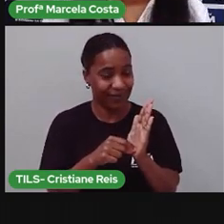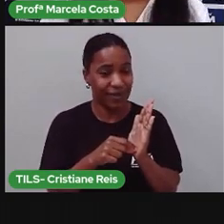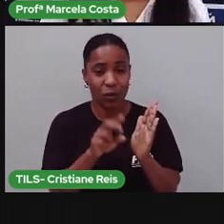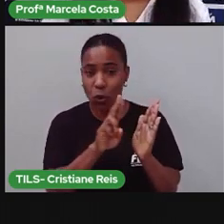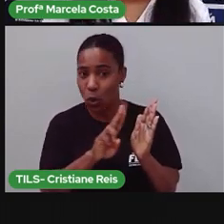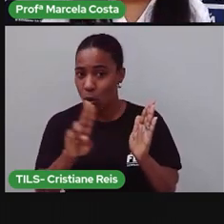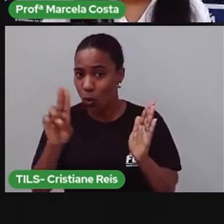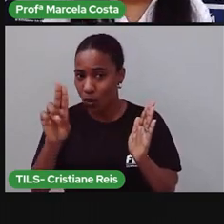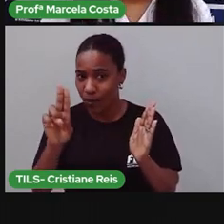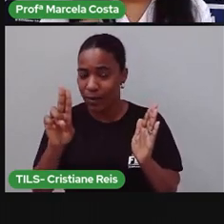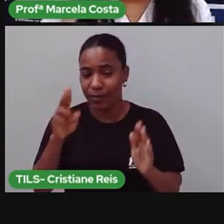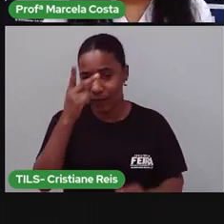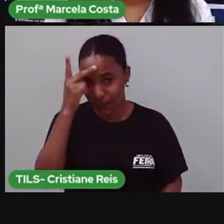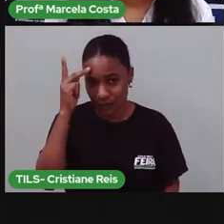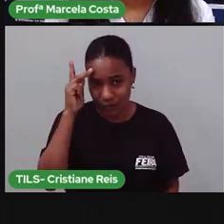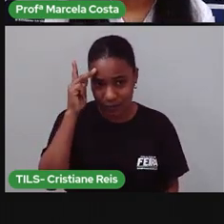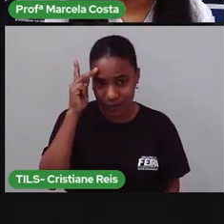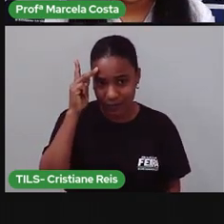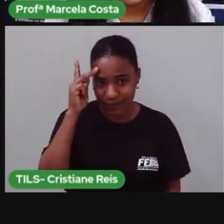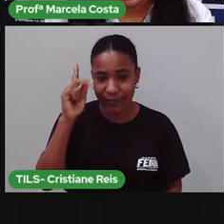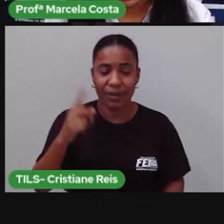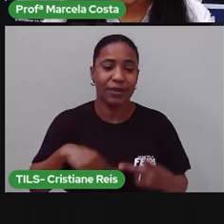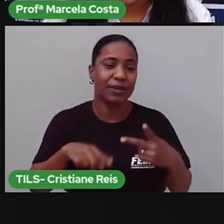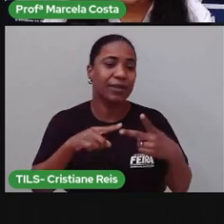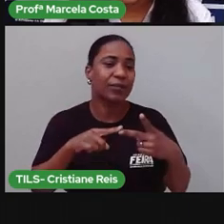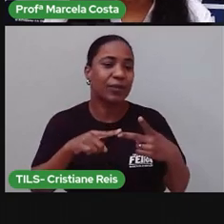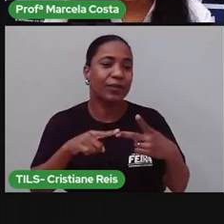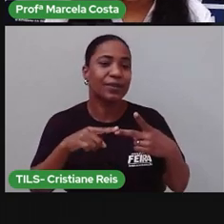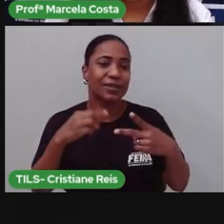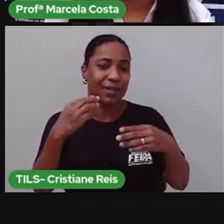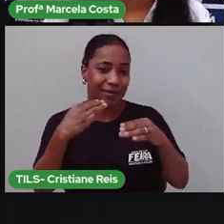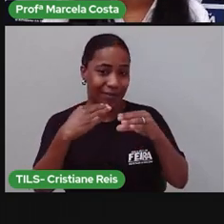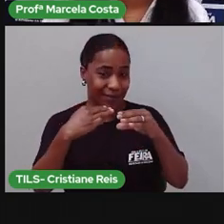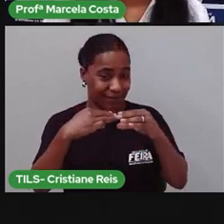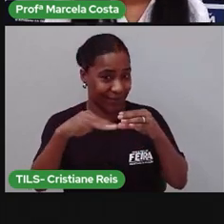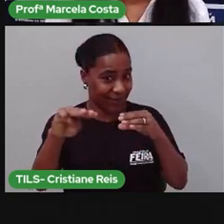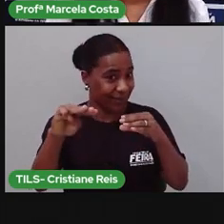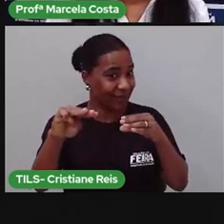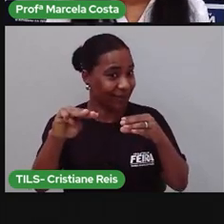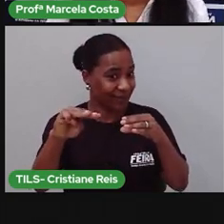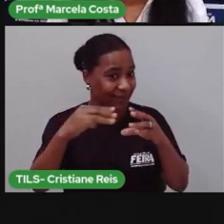depois, você escreve a mensagem que você quer emitir.